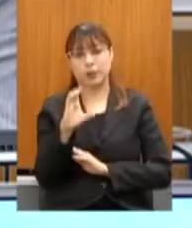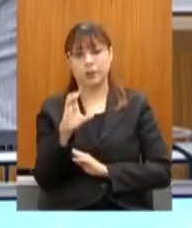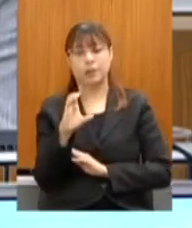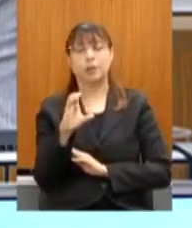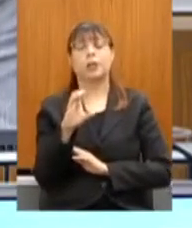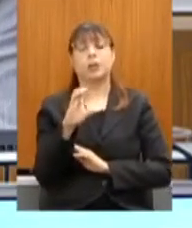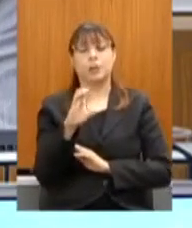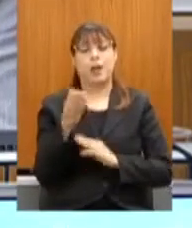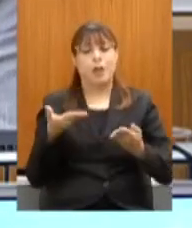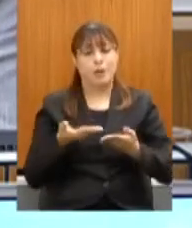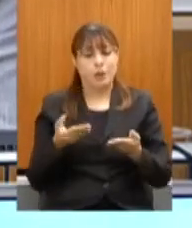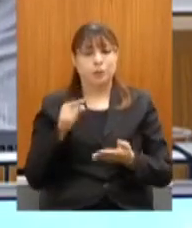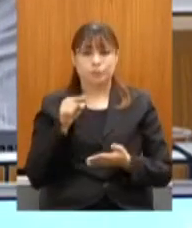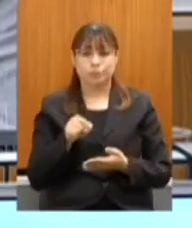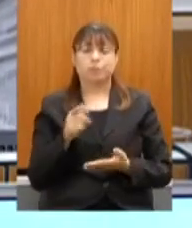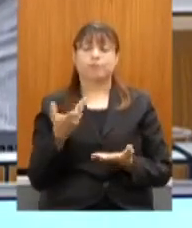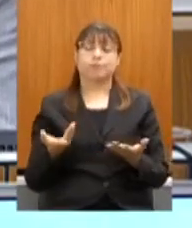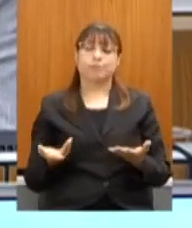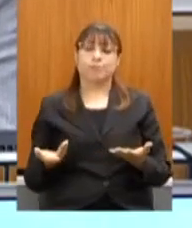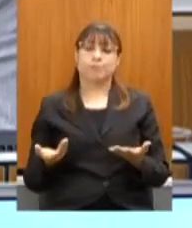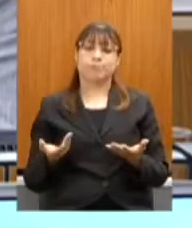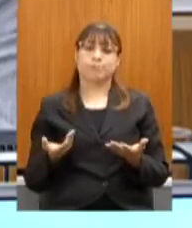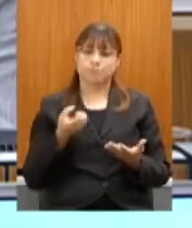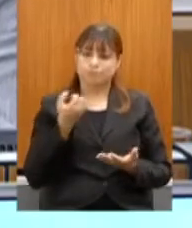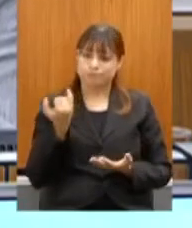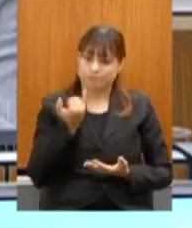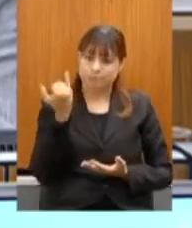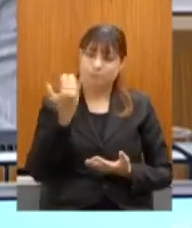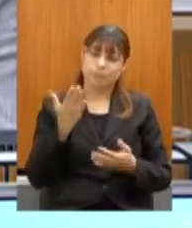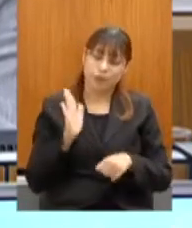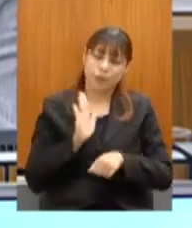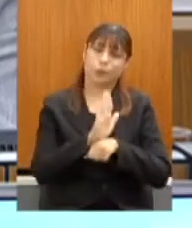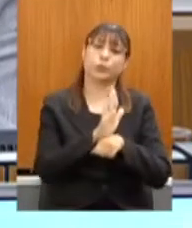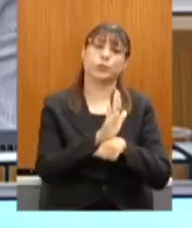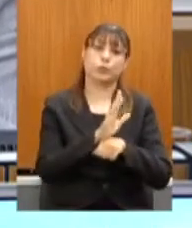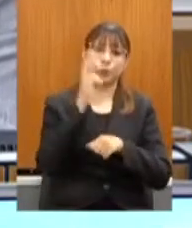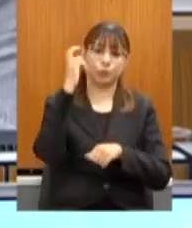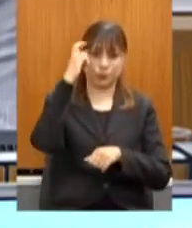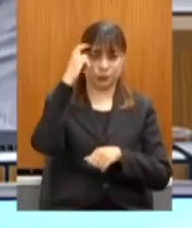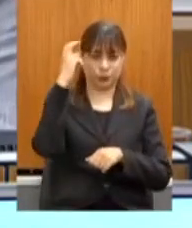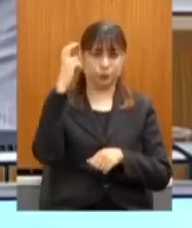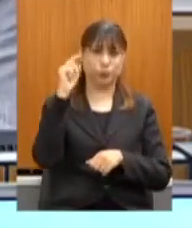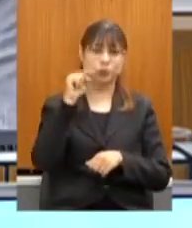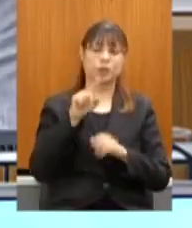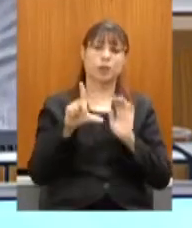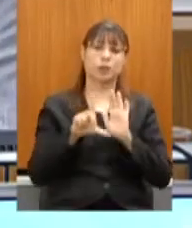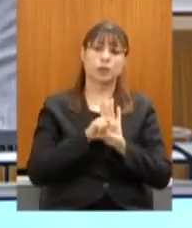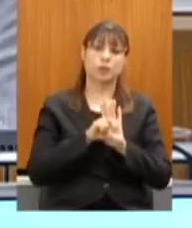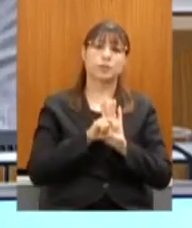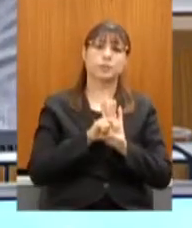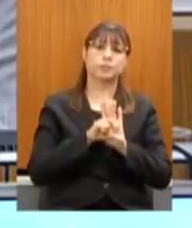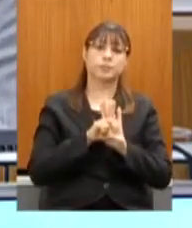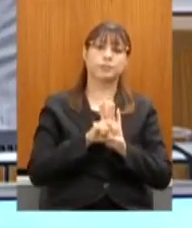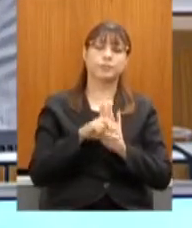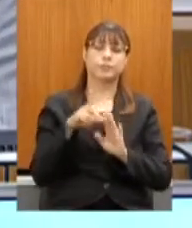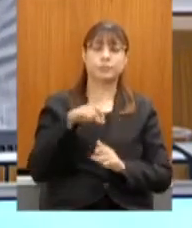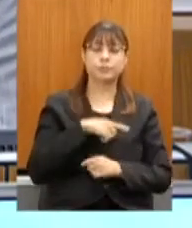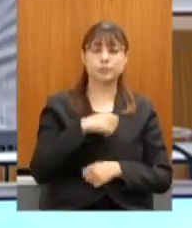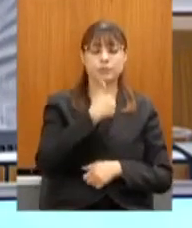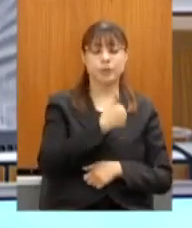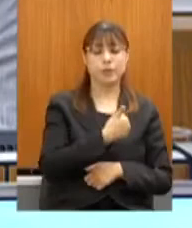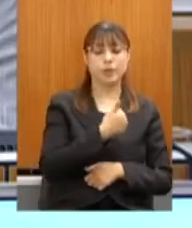muito importante para a cultura. A Lei Aldir Blanc vieram 140